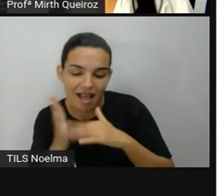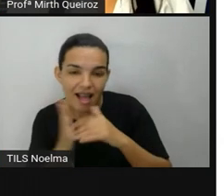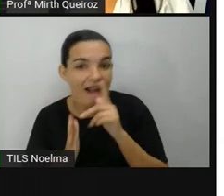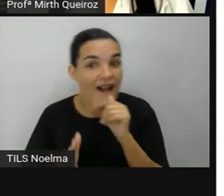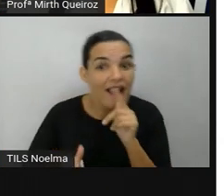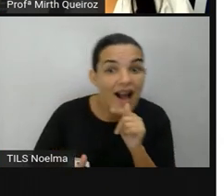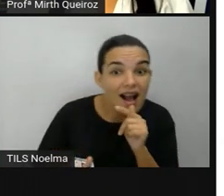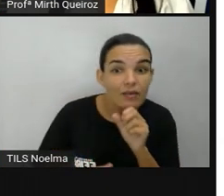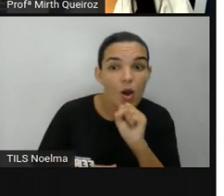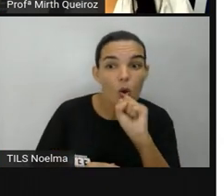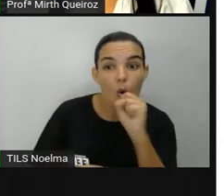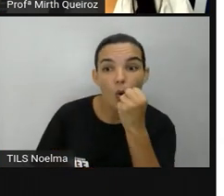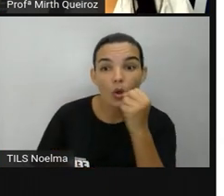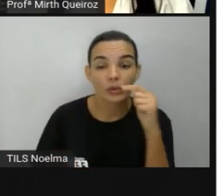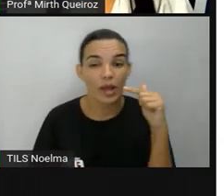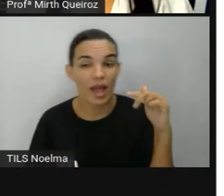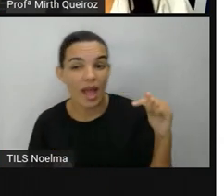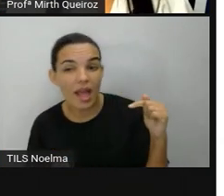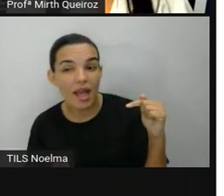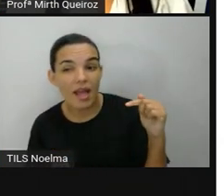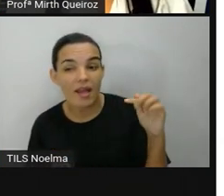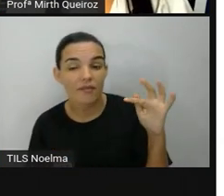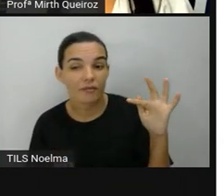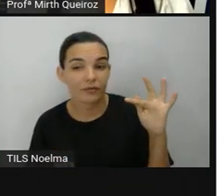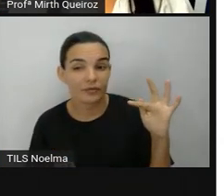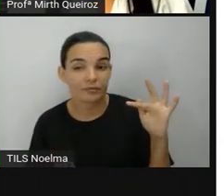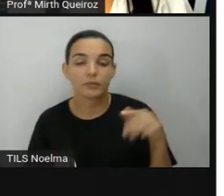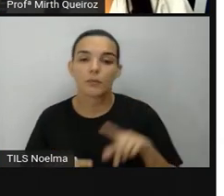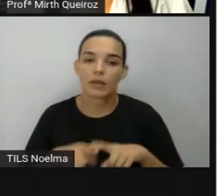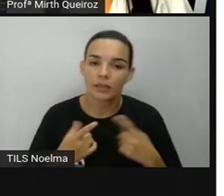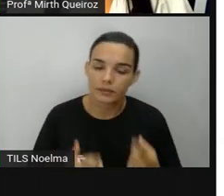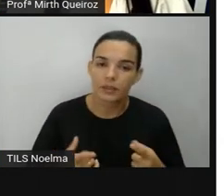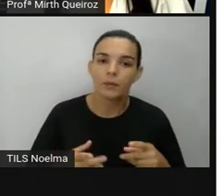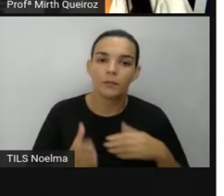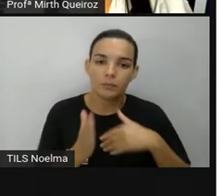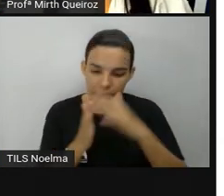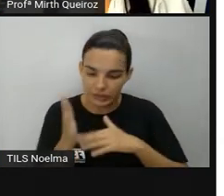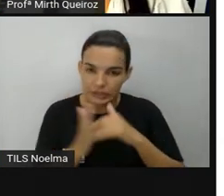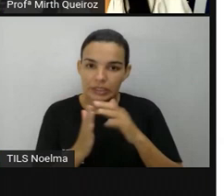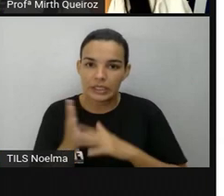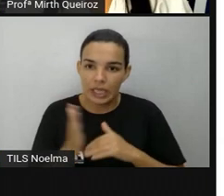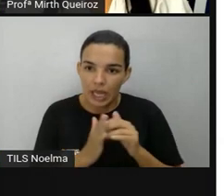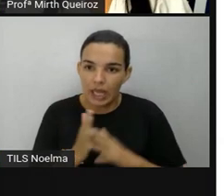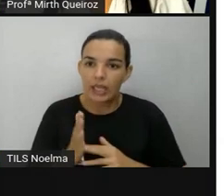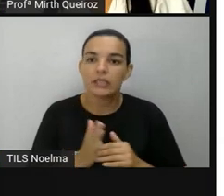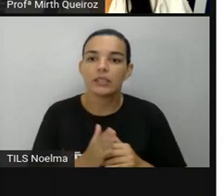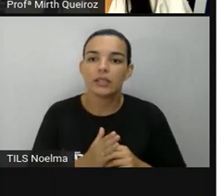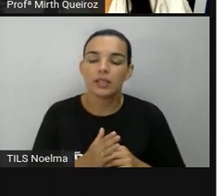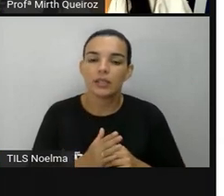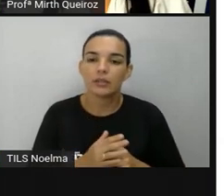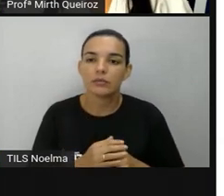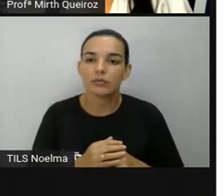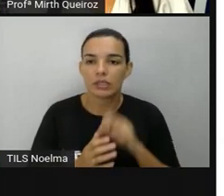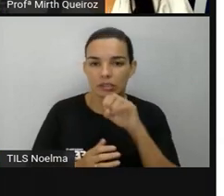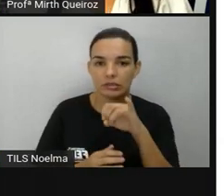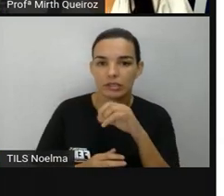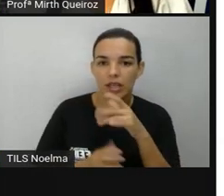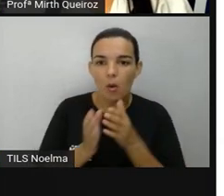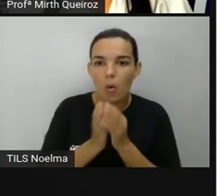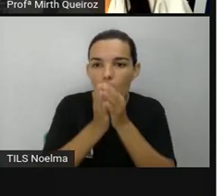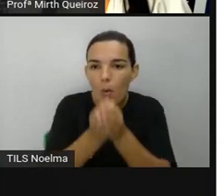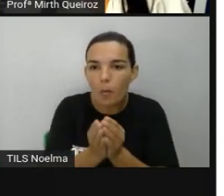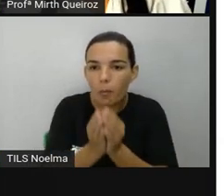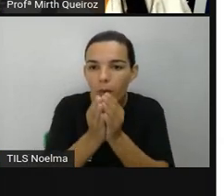8F tivesse sido na esquadra do seu adversário, se tivesse lá uma